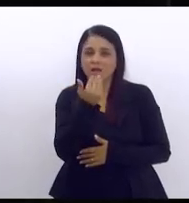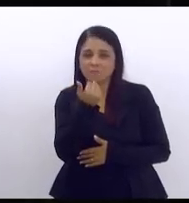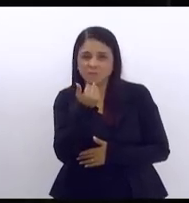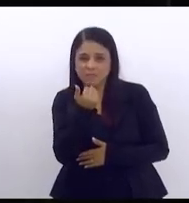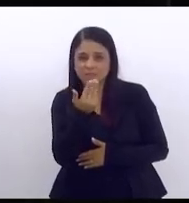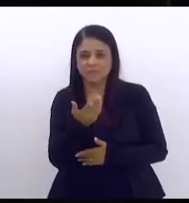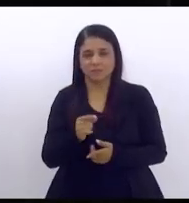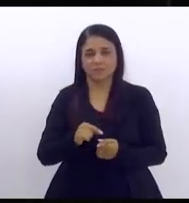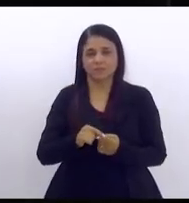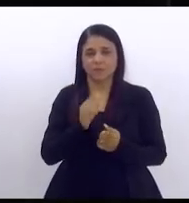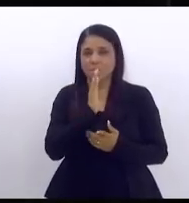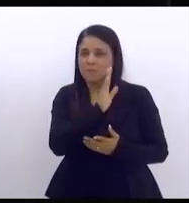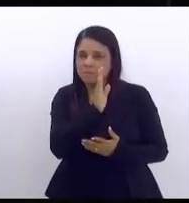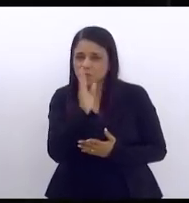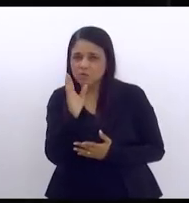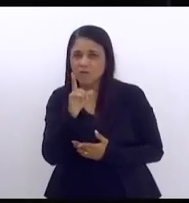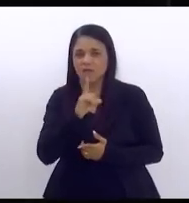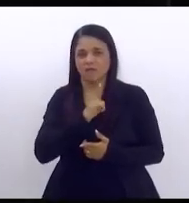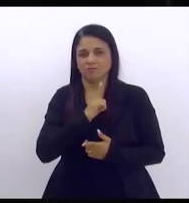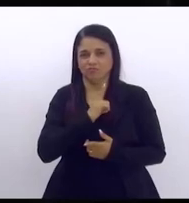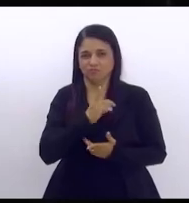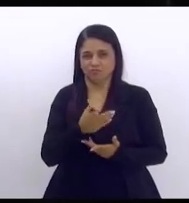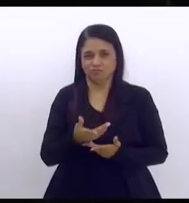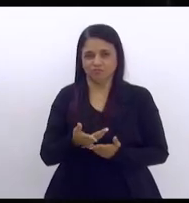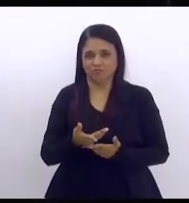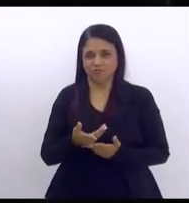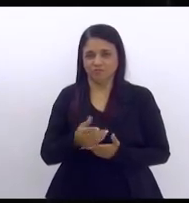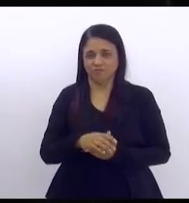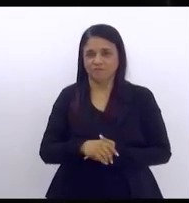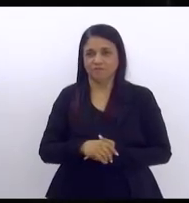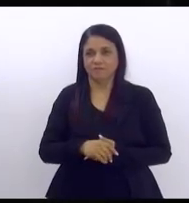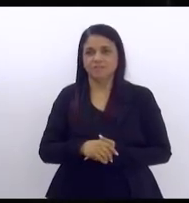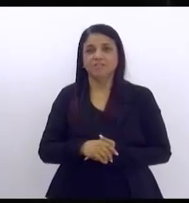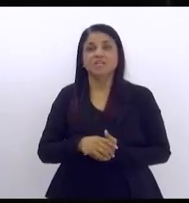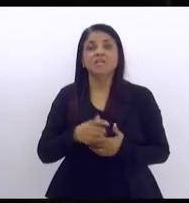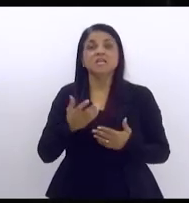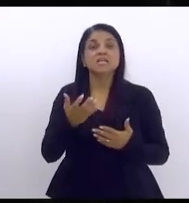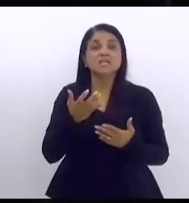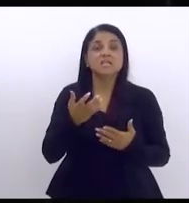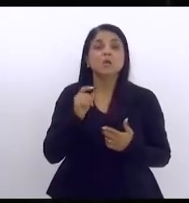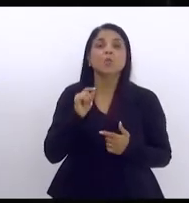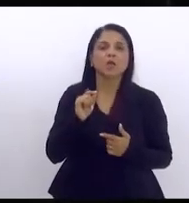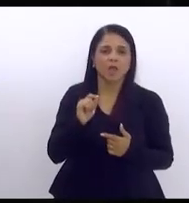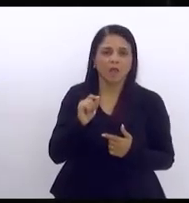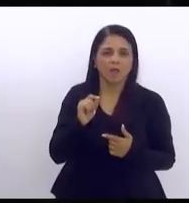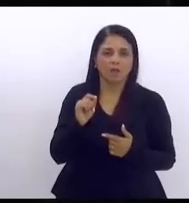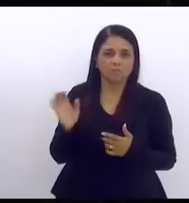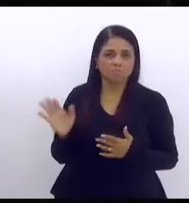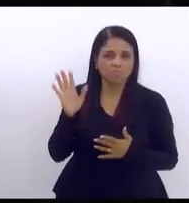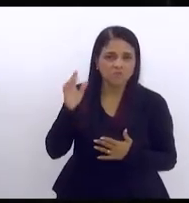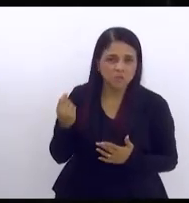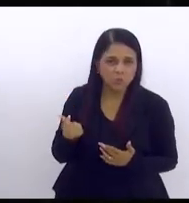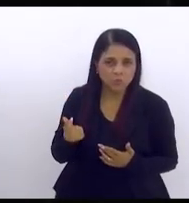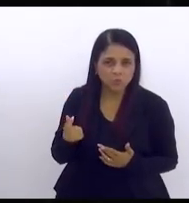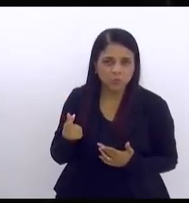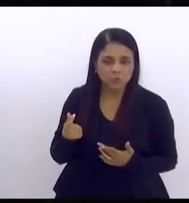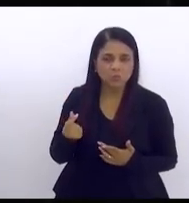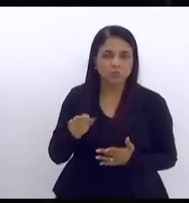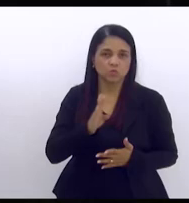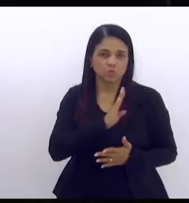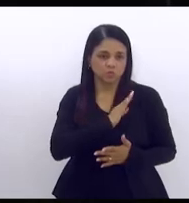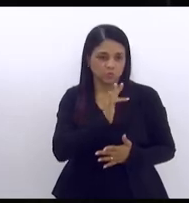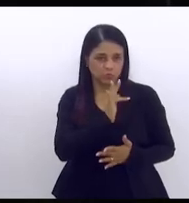biblioteca falando outras línguas queria que a gente ficasse sempre morador da Baixada os menos